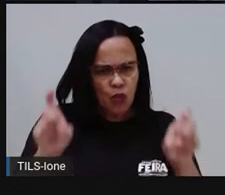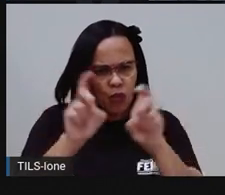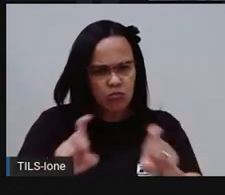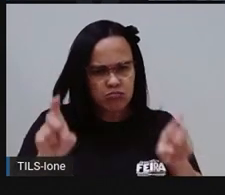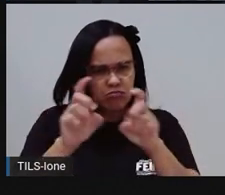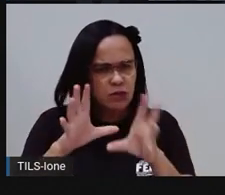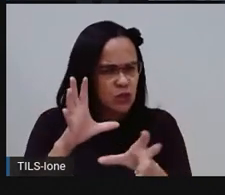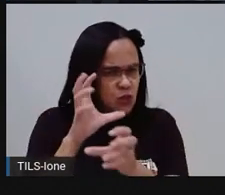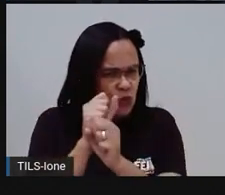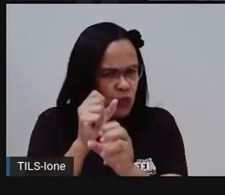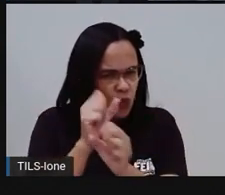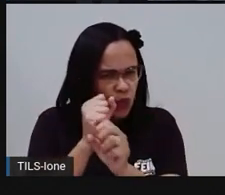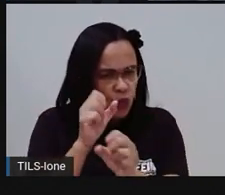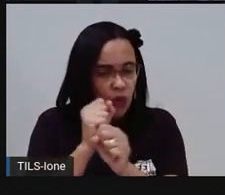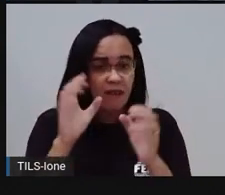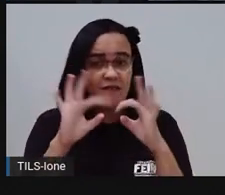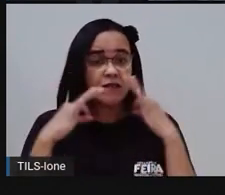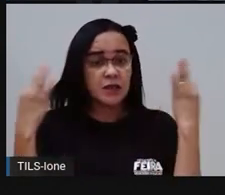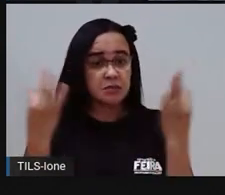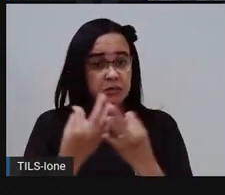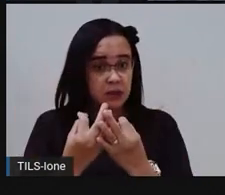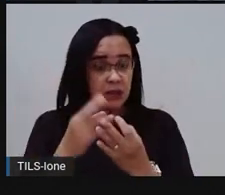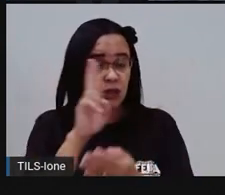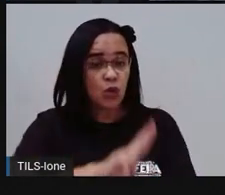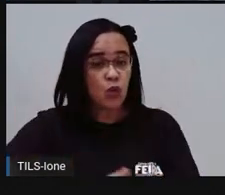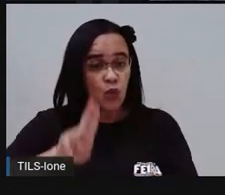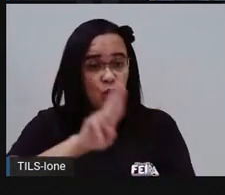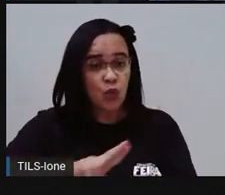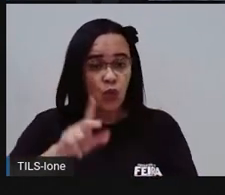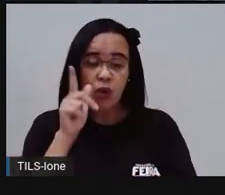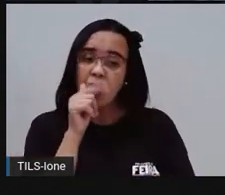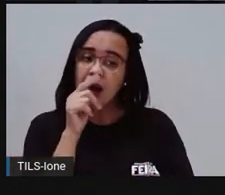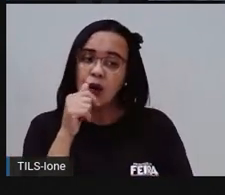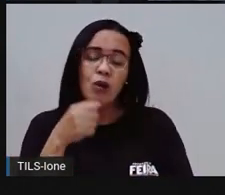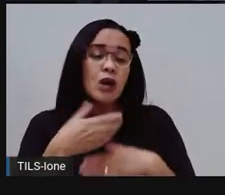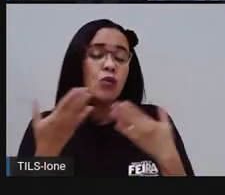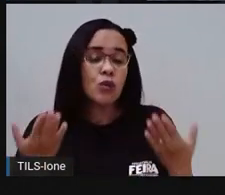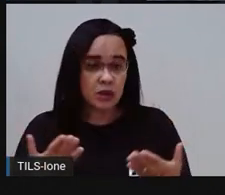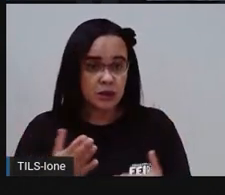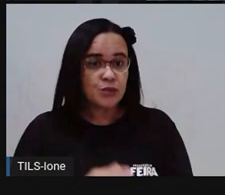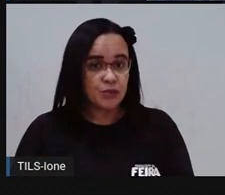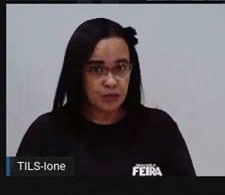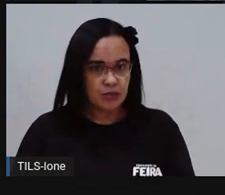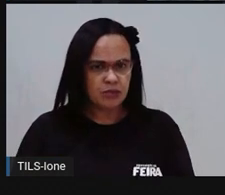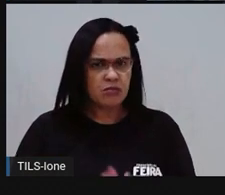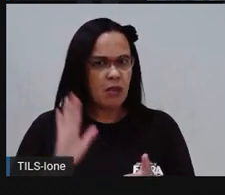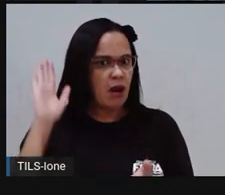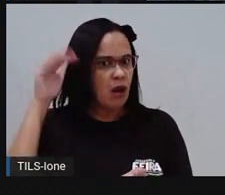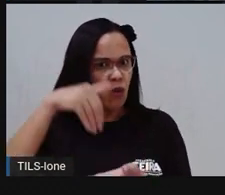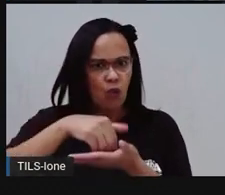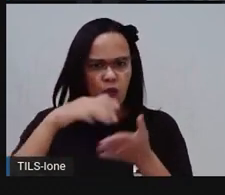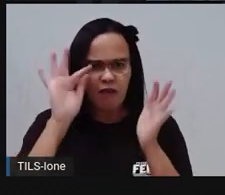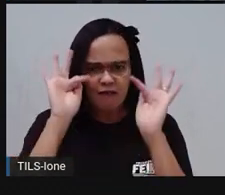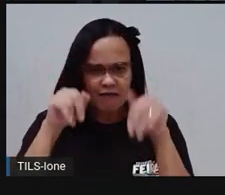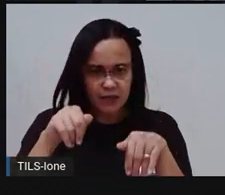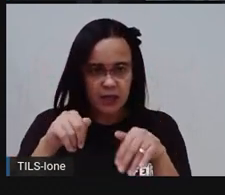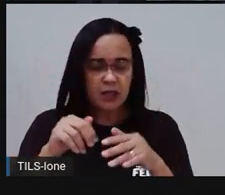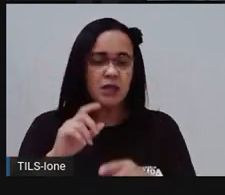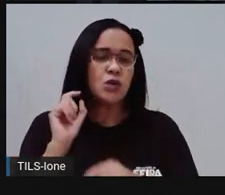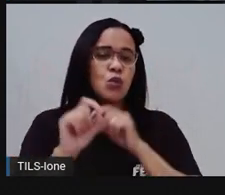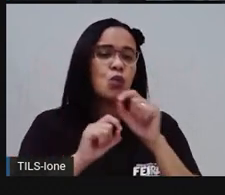que essa família consumiu. E esse aqui vai ser o total, ó, da conta que essa família vai pagar no mês de